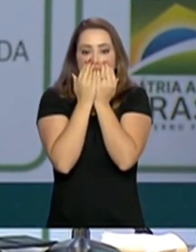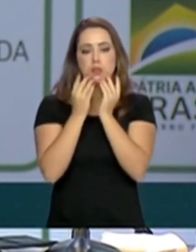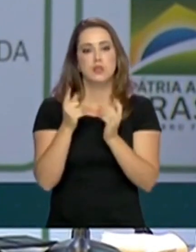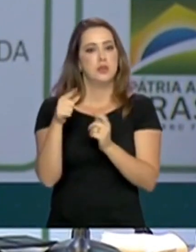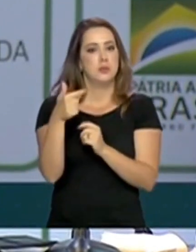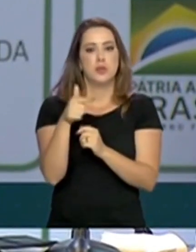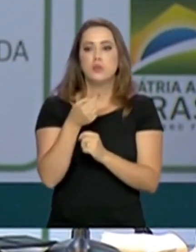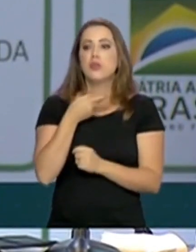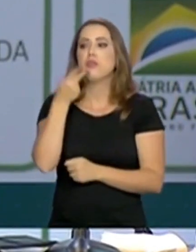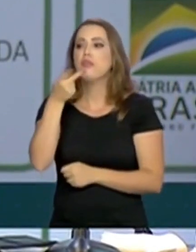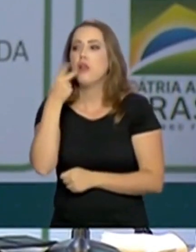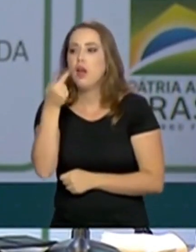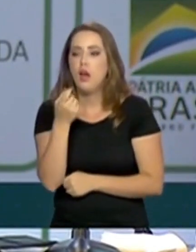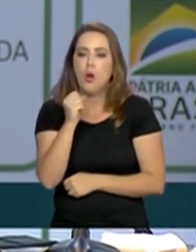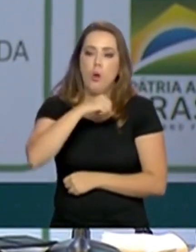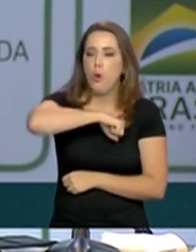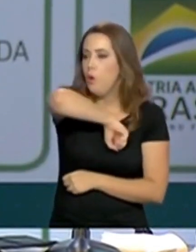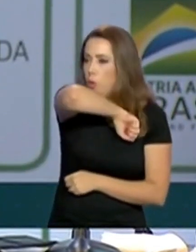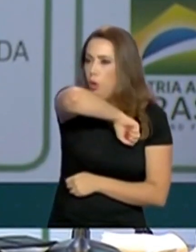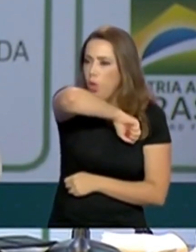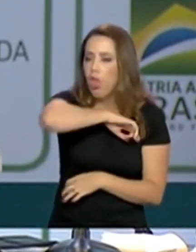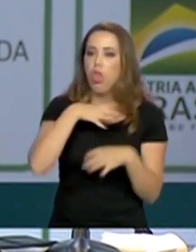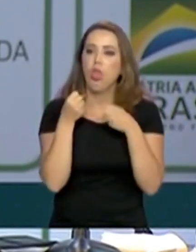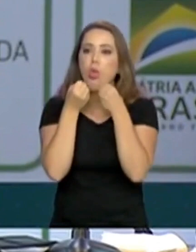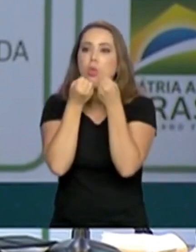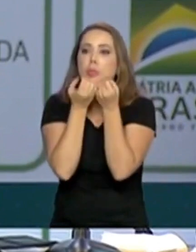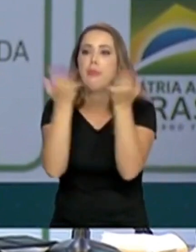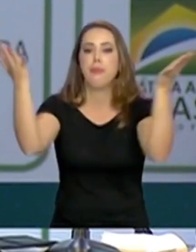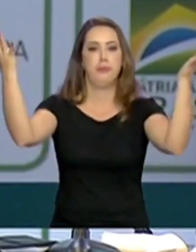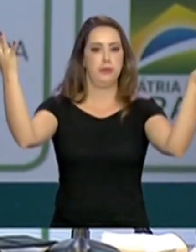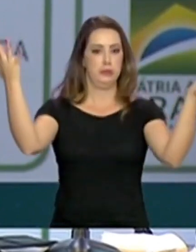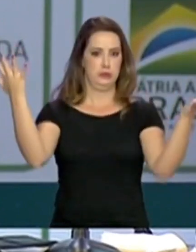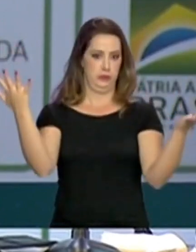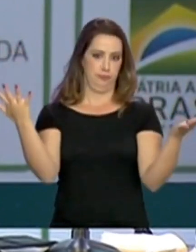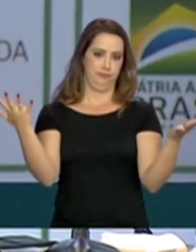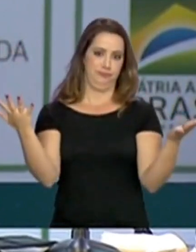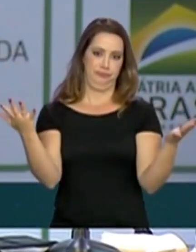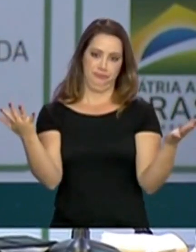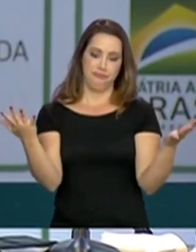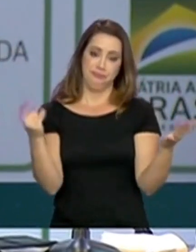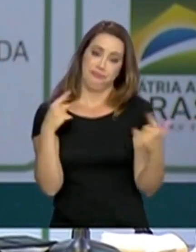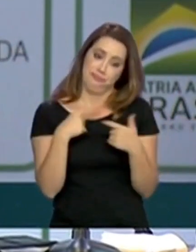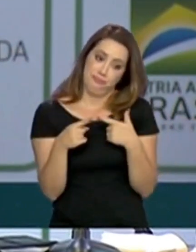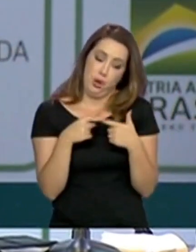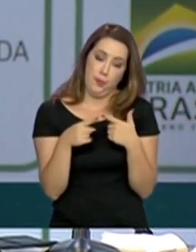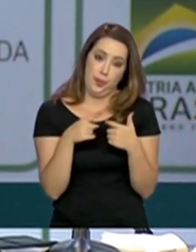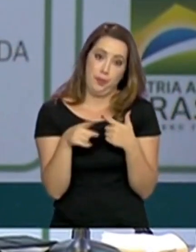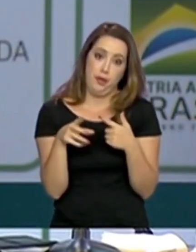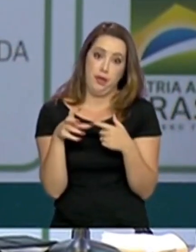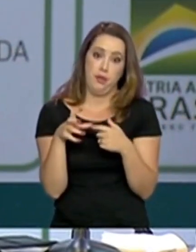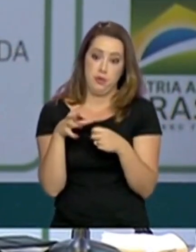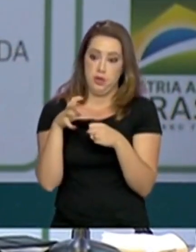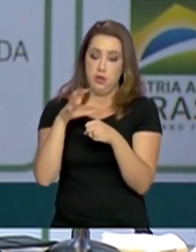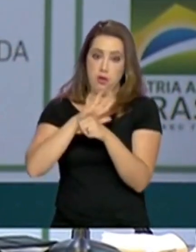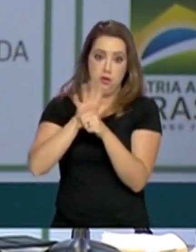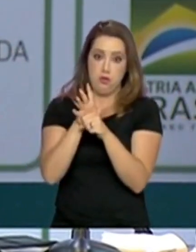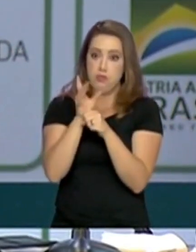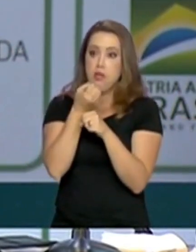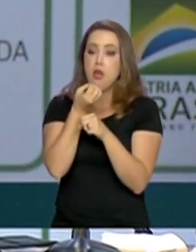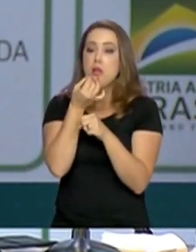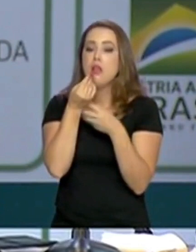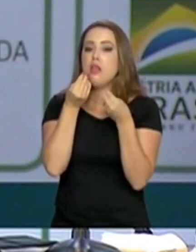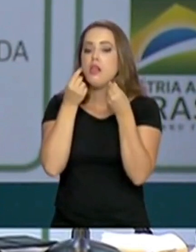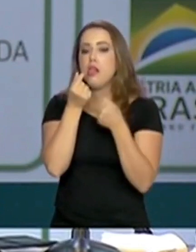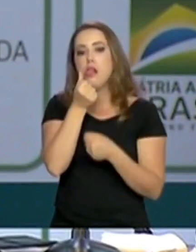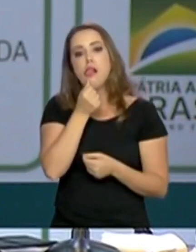ao falar ou ao tossir ou ao espirrar, a disseminação de gotículas que possam contaminar outras pessoas. Vamos deixar